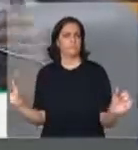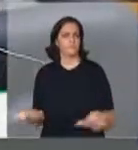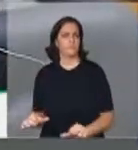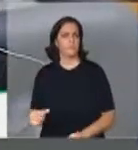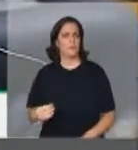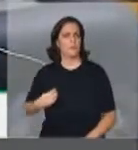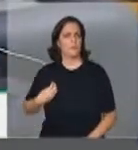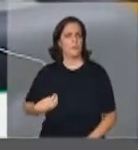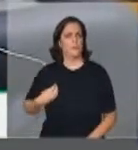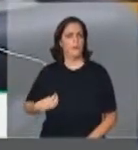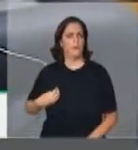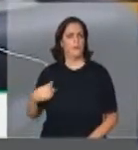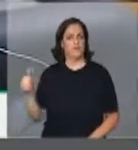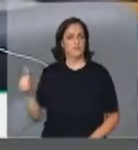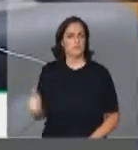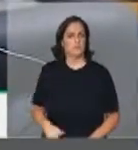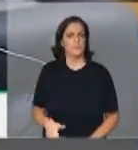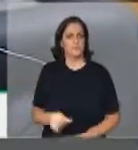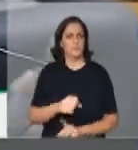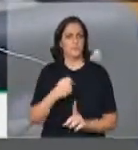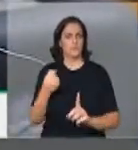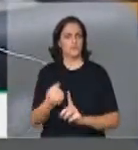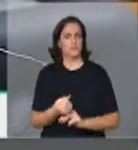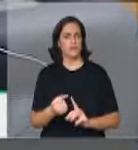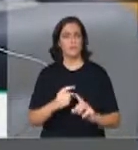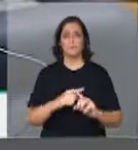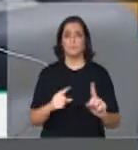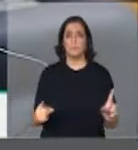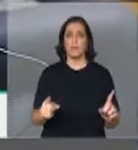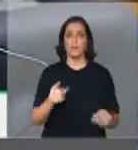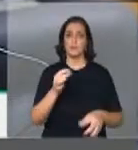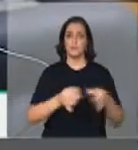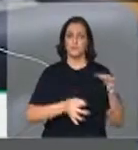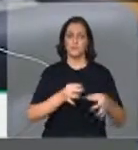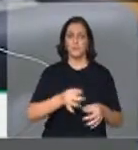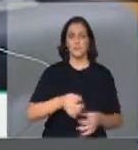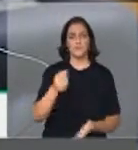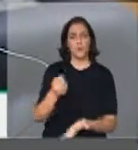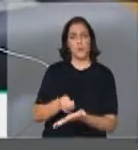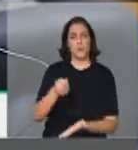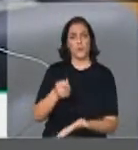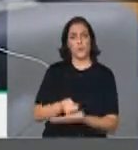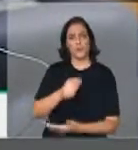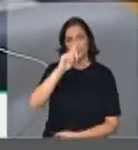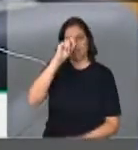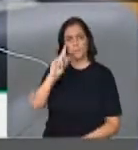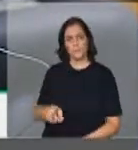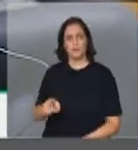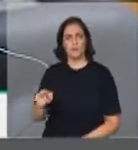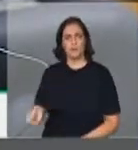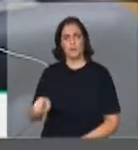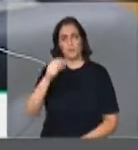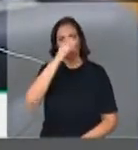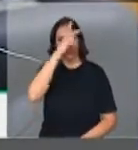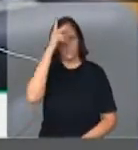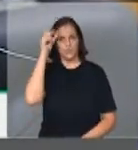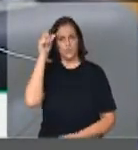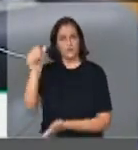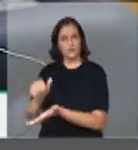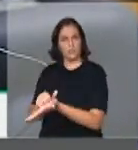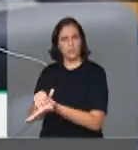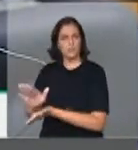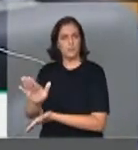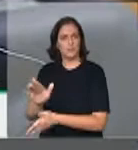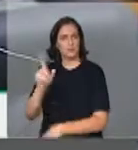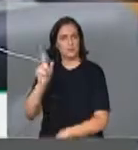com esta medida adotada pelo Judiciário, exigindo do poder executivo daquela cidade a